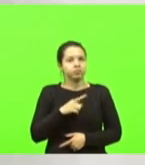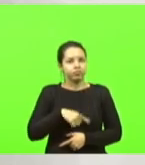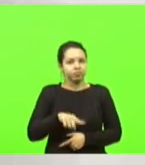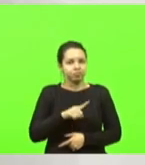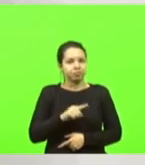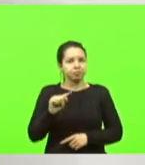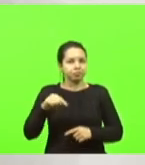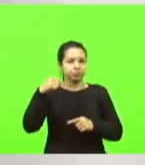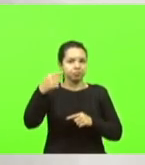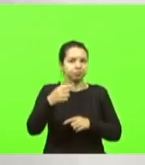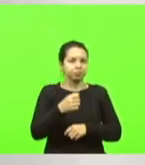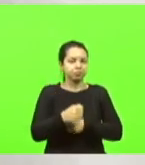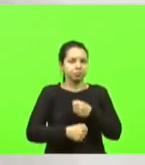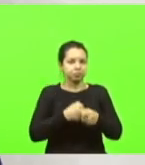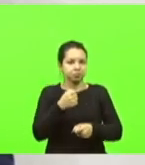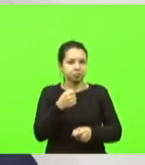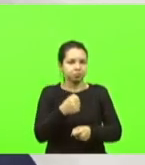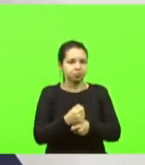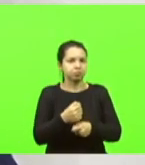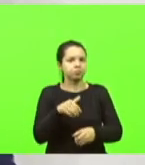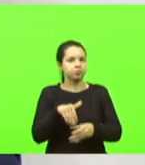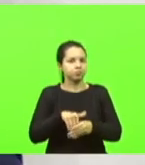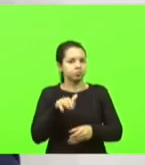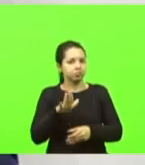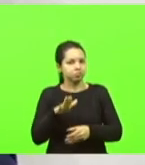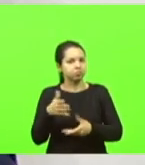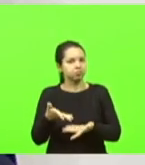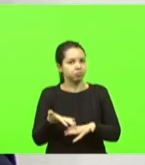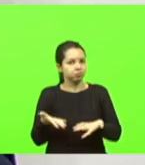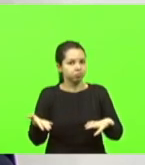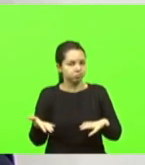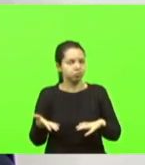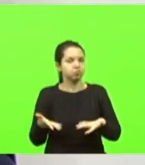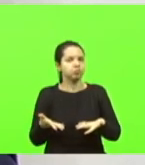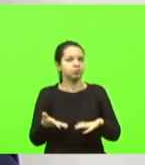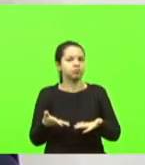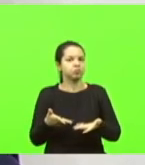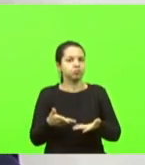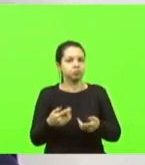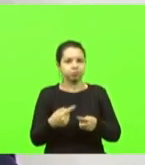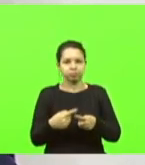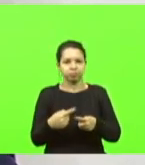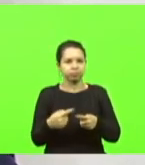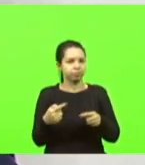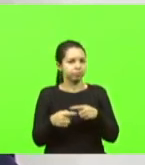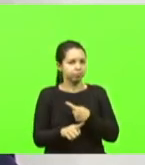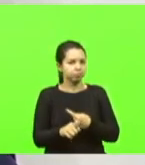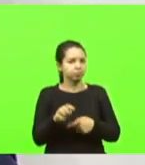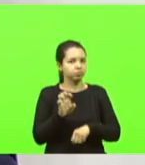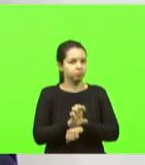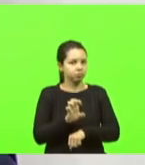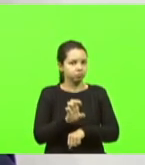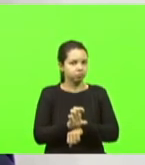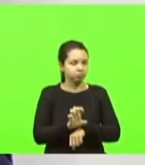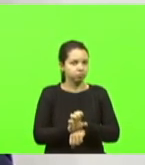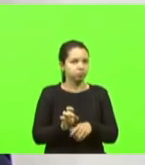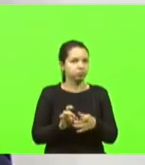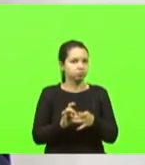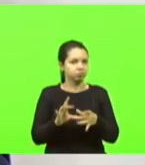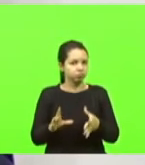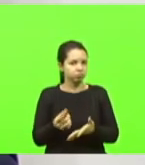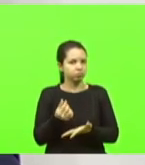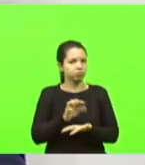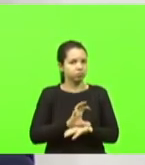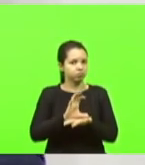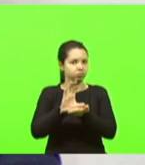para o ano que vem, por conta das eleições, porque não é possível que o Estado disponibiliza recursos para a União,